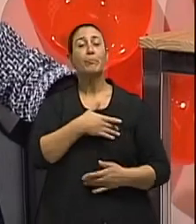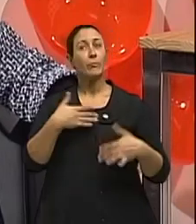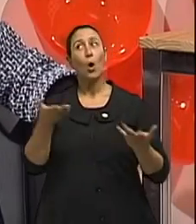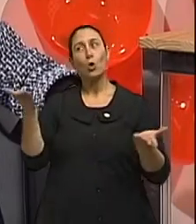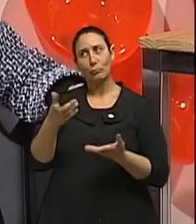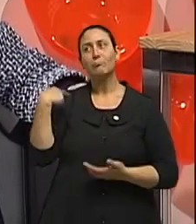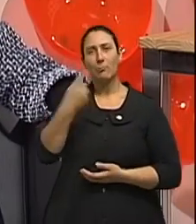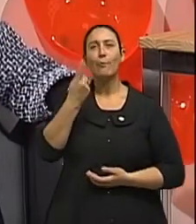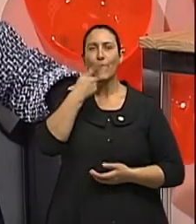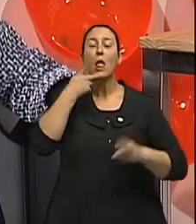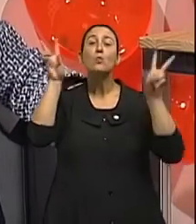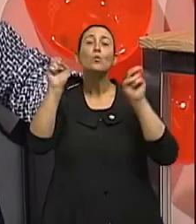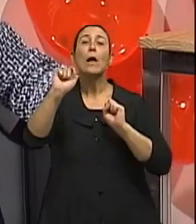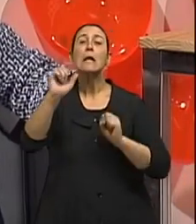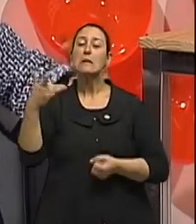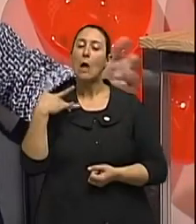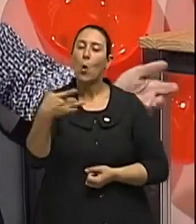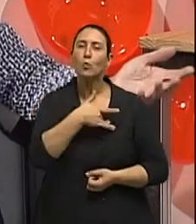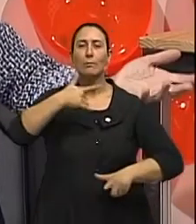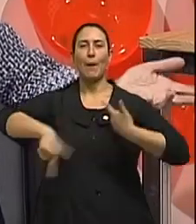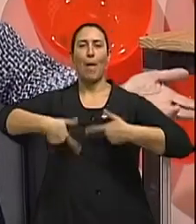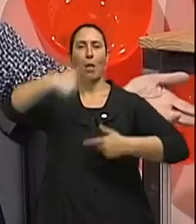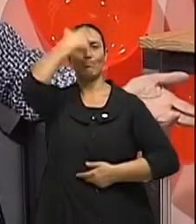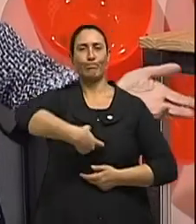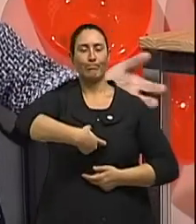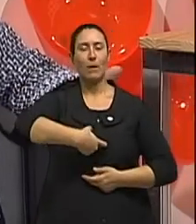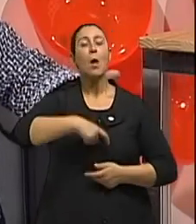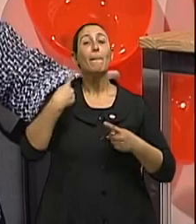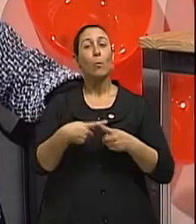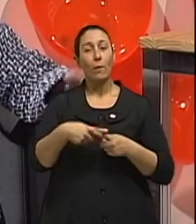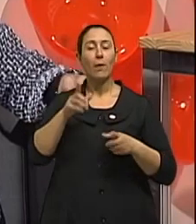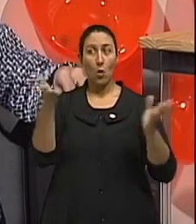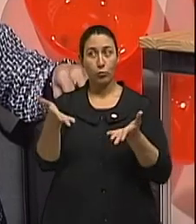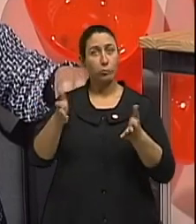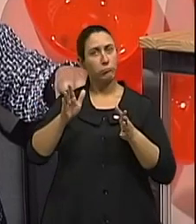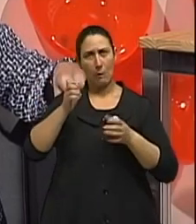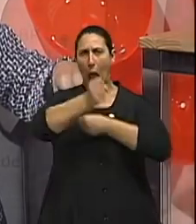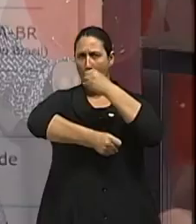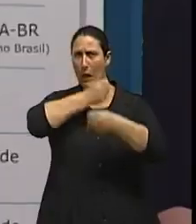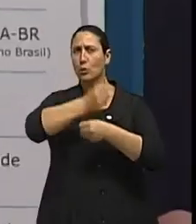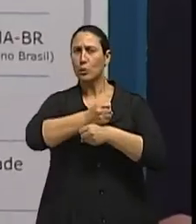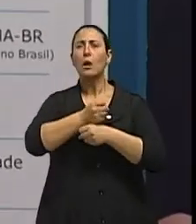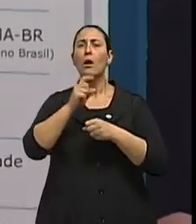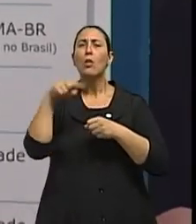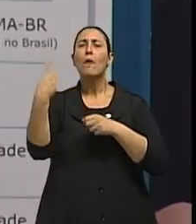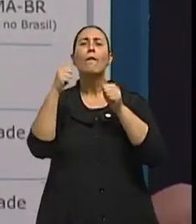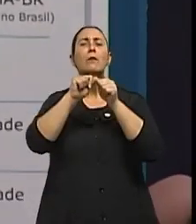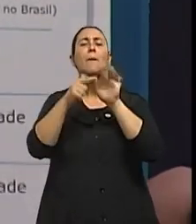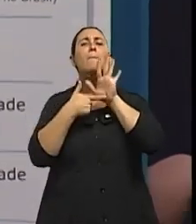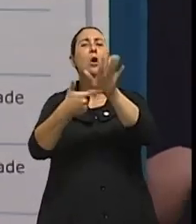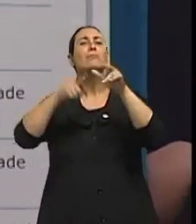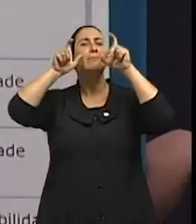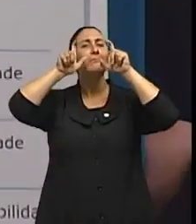saúde total do trabalhador. E, inclusive, pela primeira vez esse ano, nós vamos fazer uma amostra fotográfica que